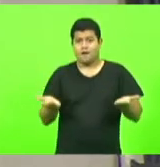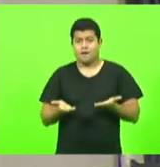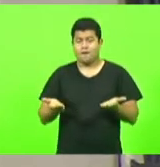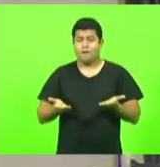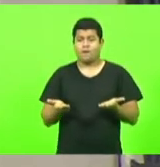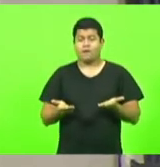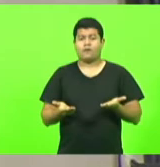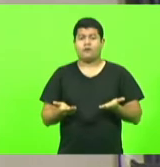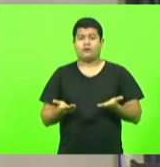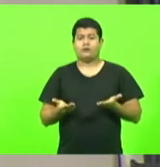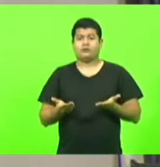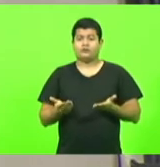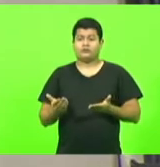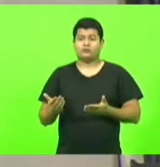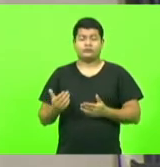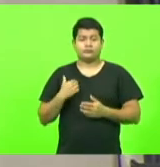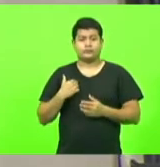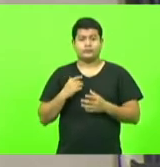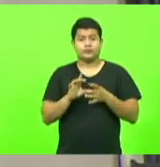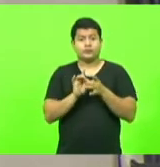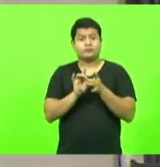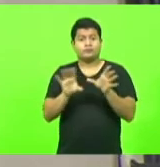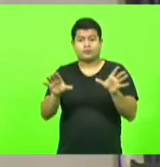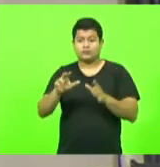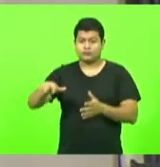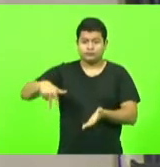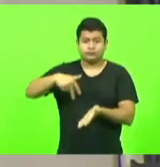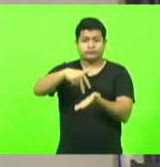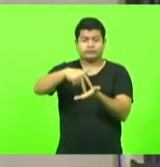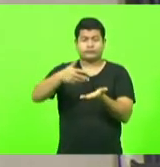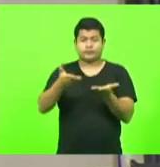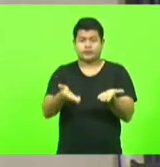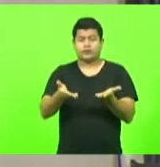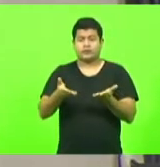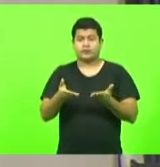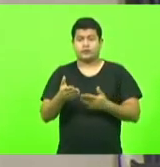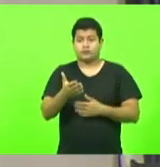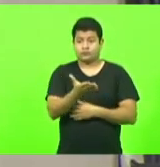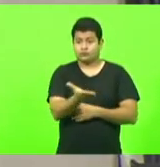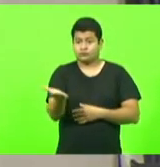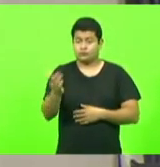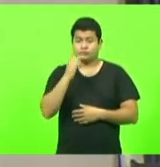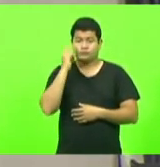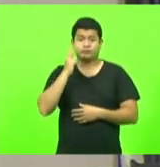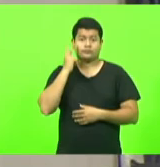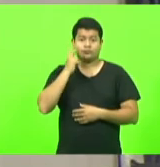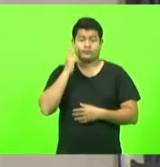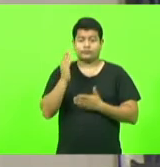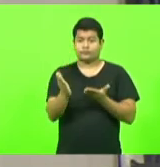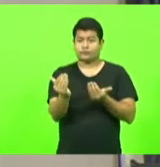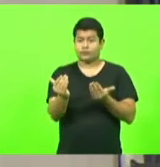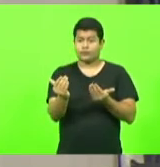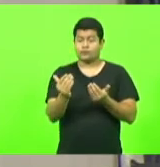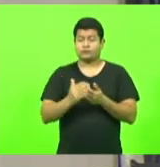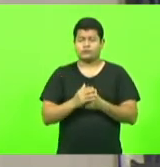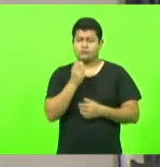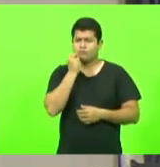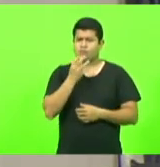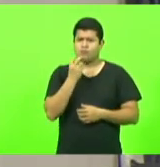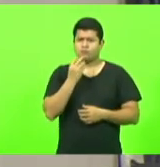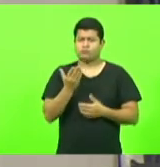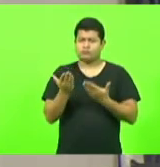vocês vereadores vereadores mirins e como é bom como é bom o exemplo que segue